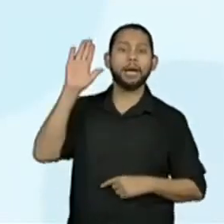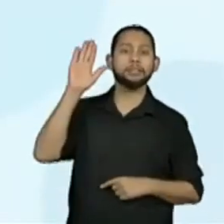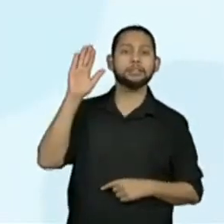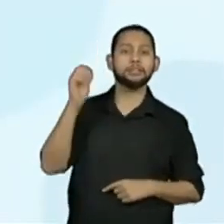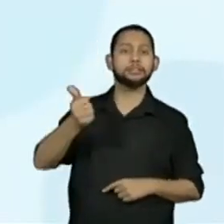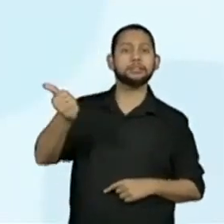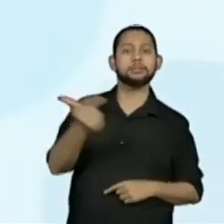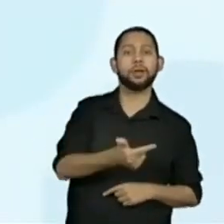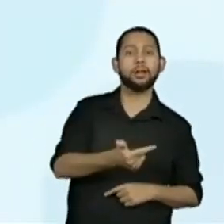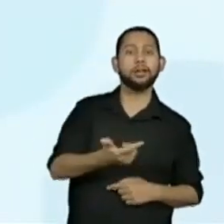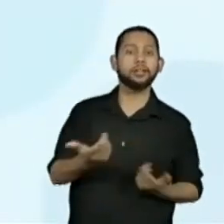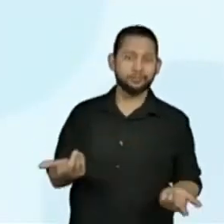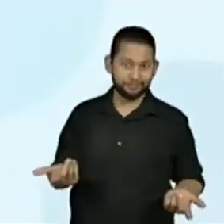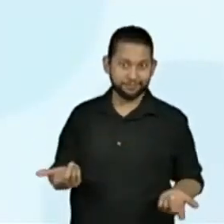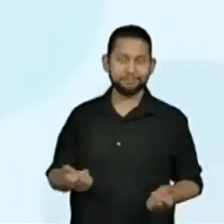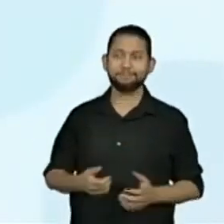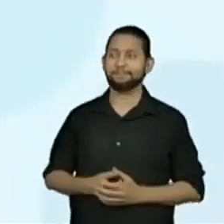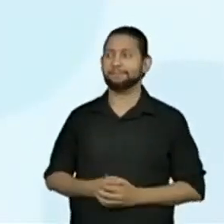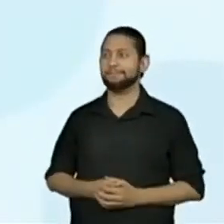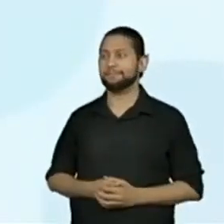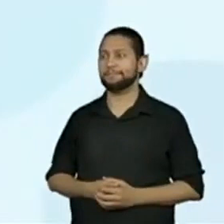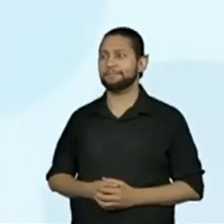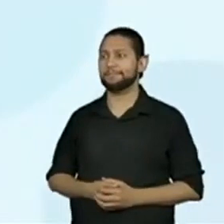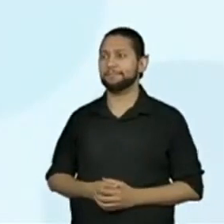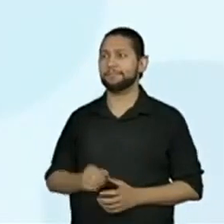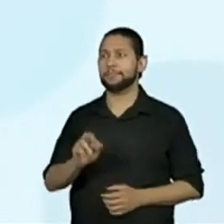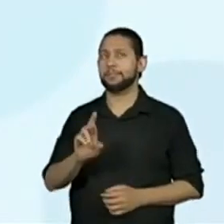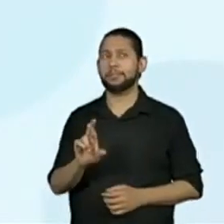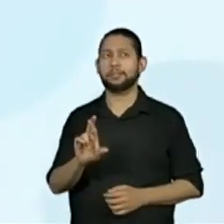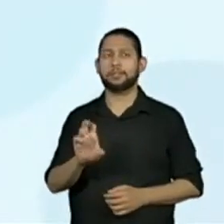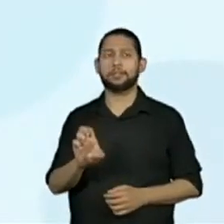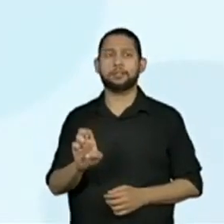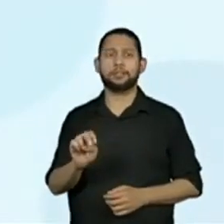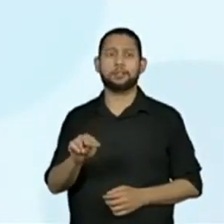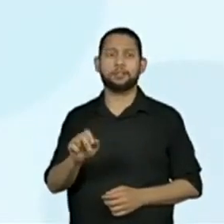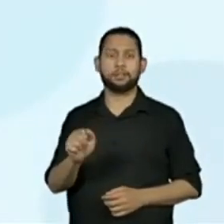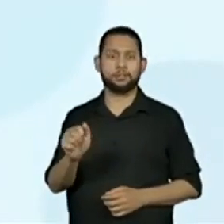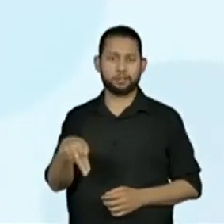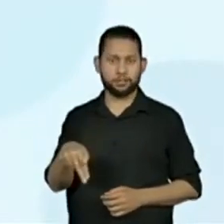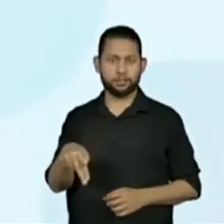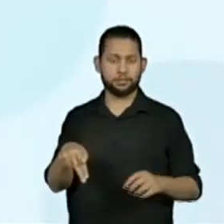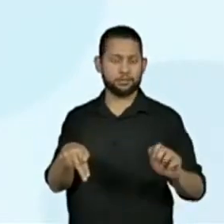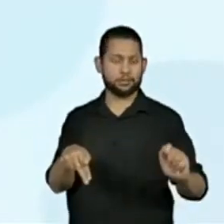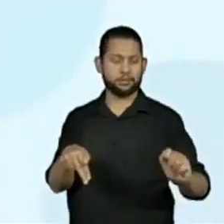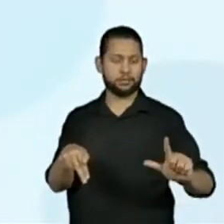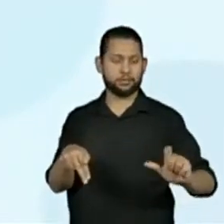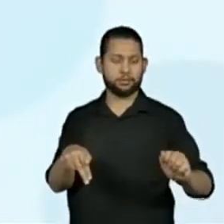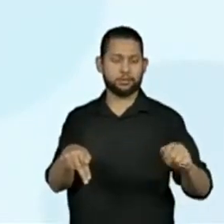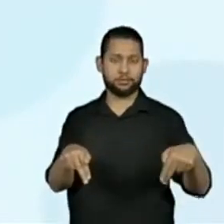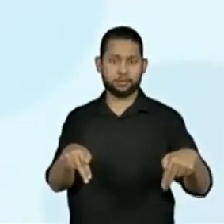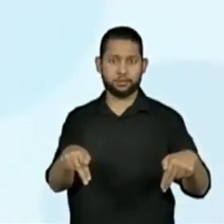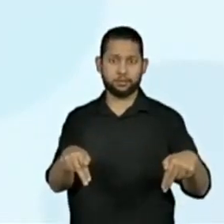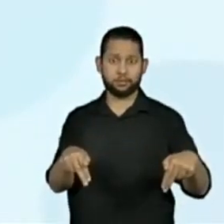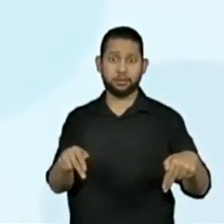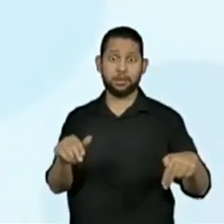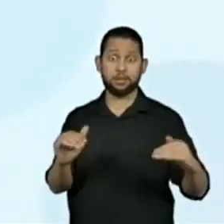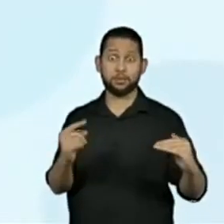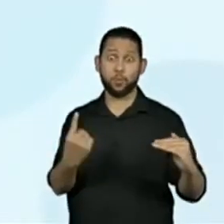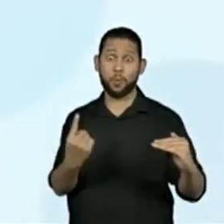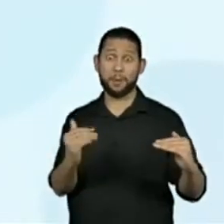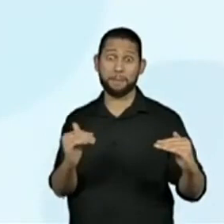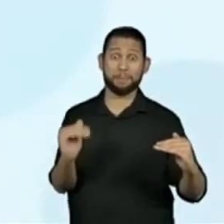do que o Alain. O Renan tem mais chance de ganhar pois tem uma